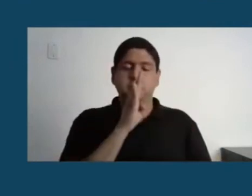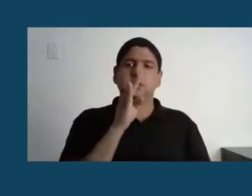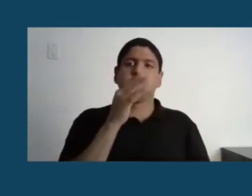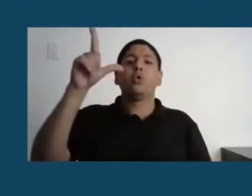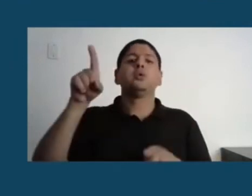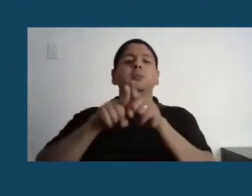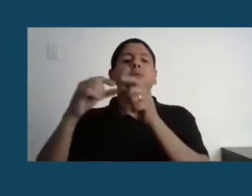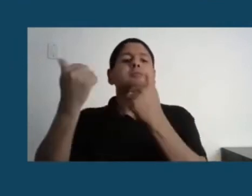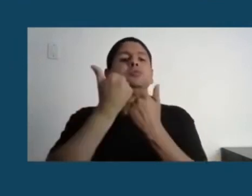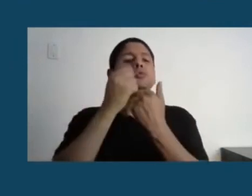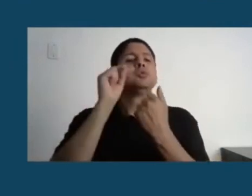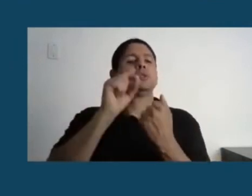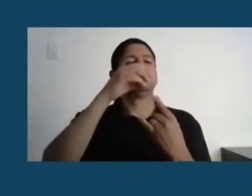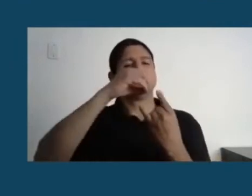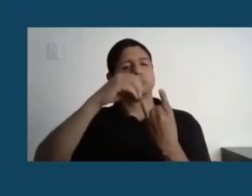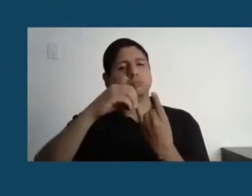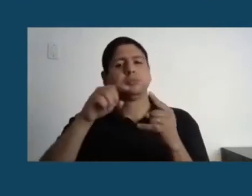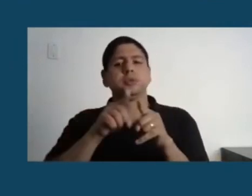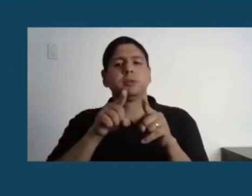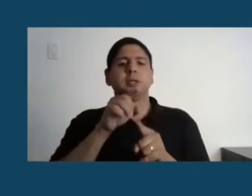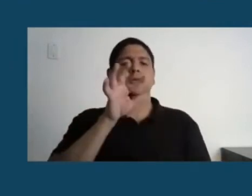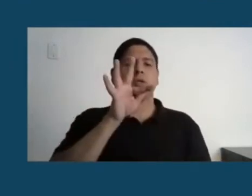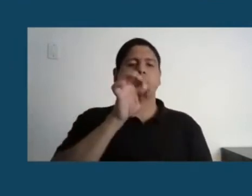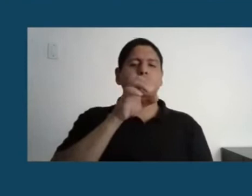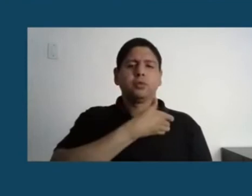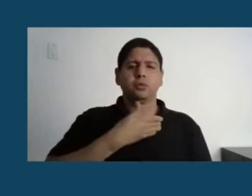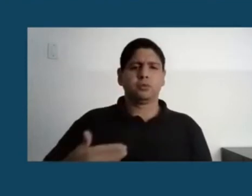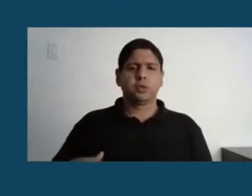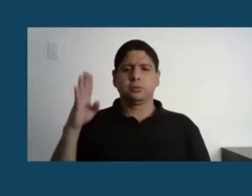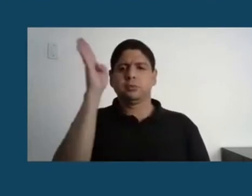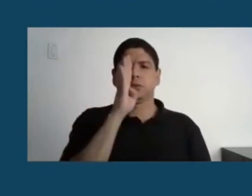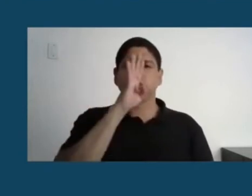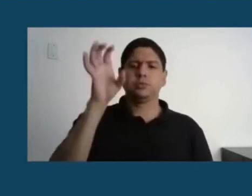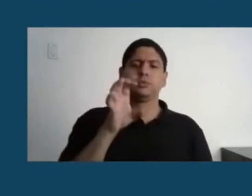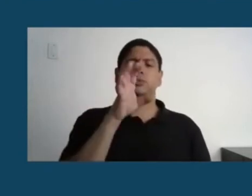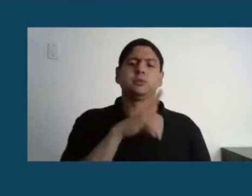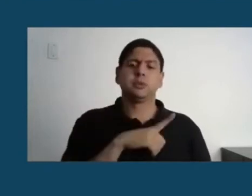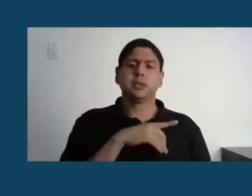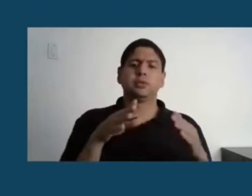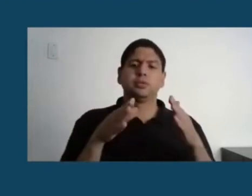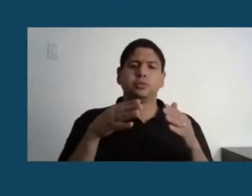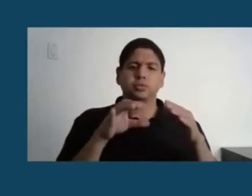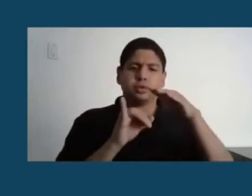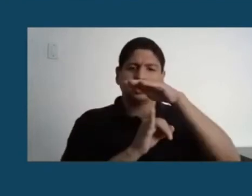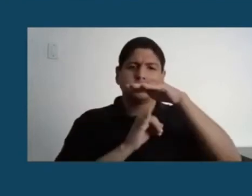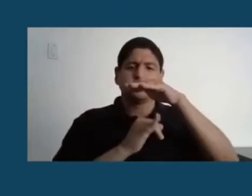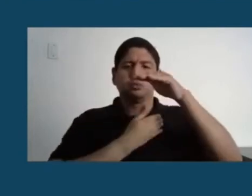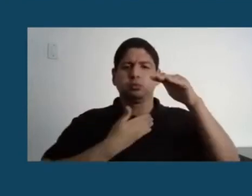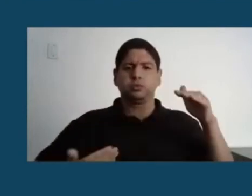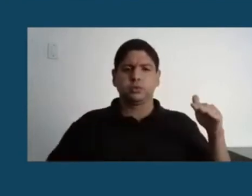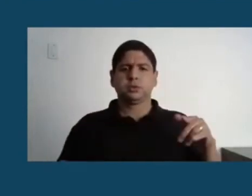também os institutos federais. Então, o correto é dizer que são instituições públicas de ciência, tecnologia e inovação.